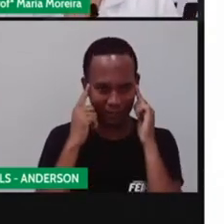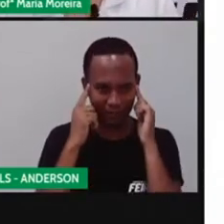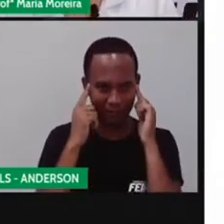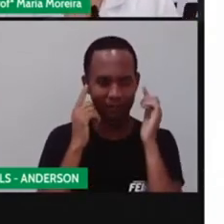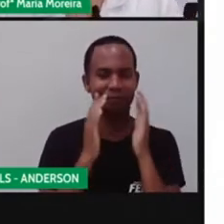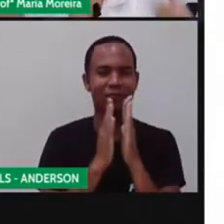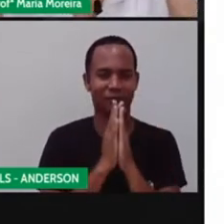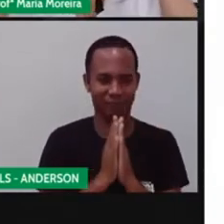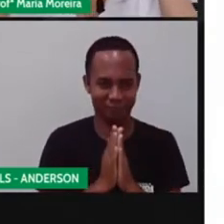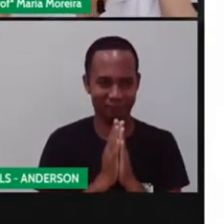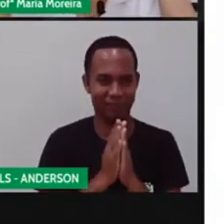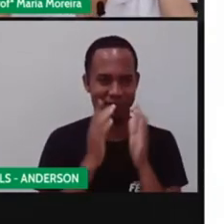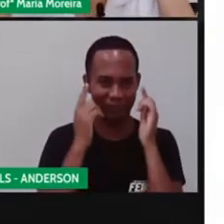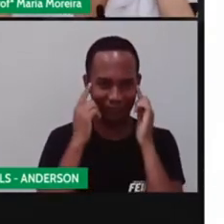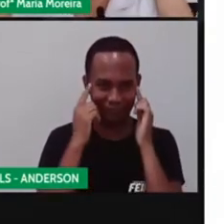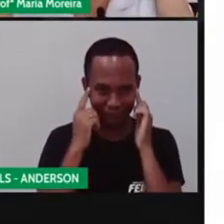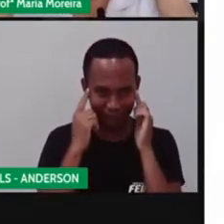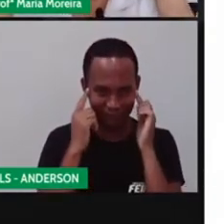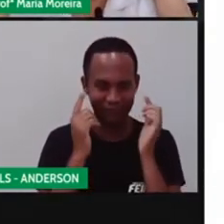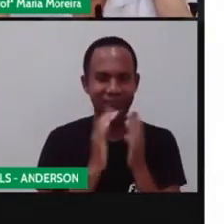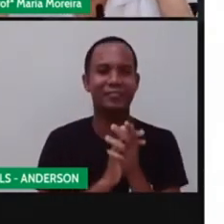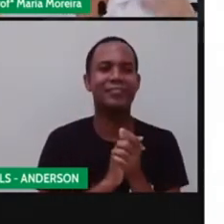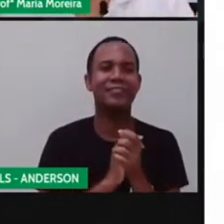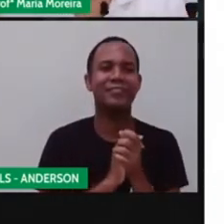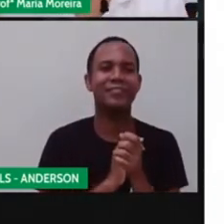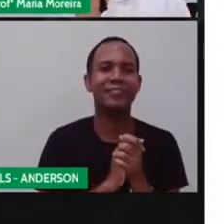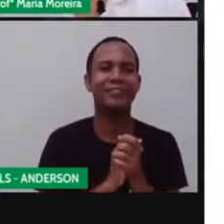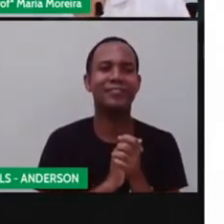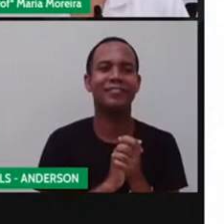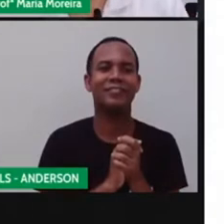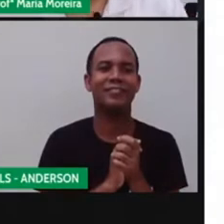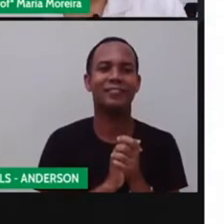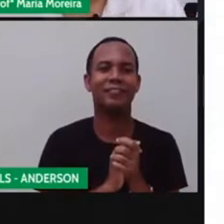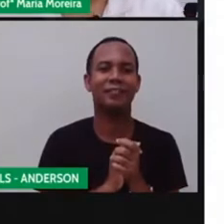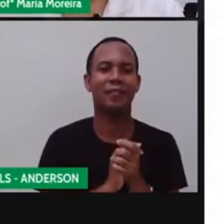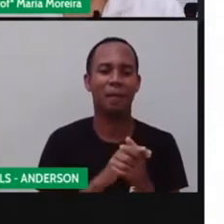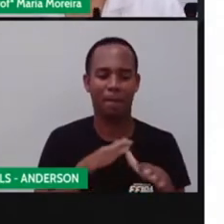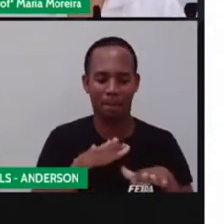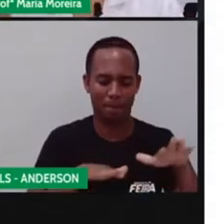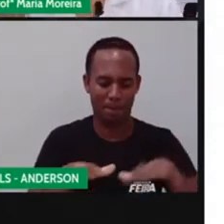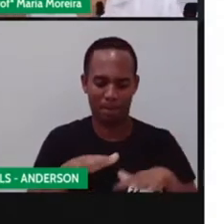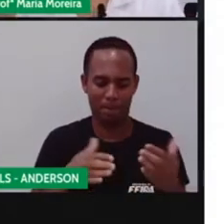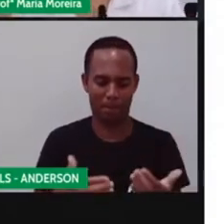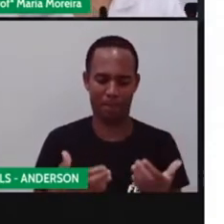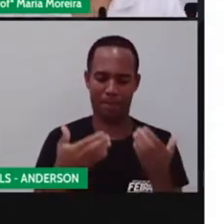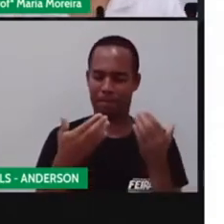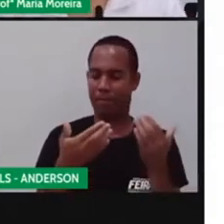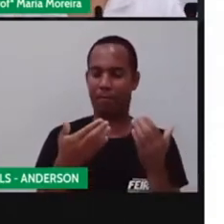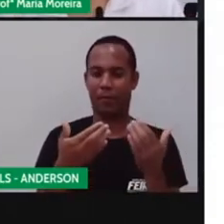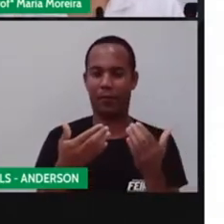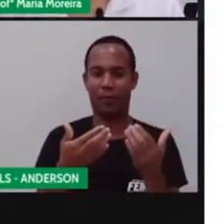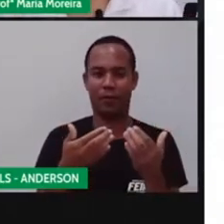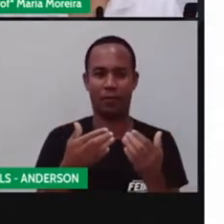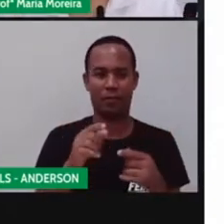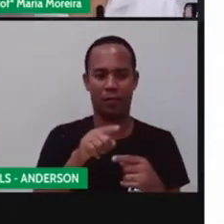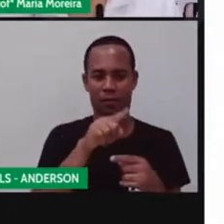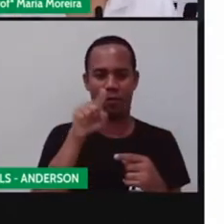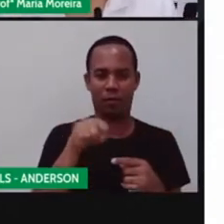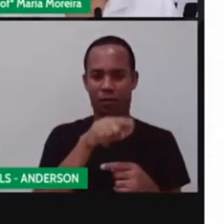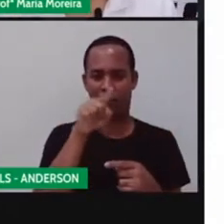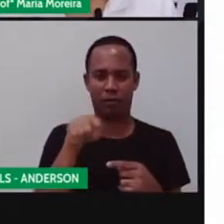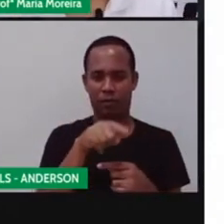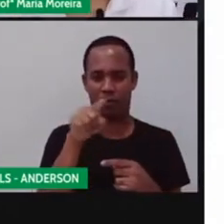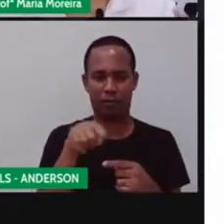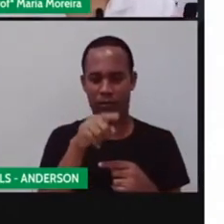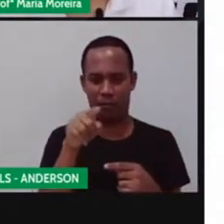É assim mesmo? Ai, meu Deus. Eu sou quase fluente em Libras. O Dominó, né? O Catavito, que é essa imagem que tem aí. E as